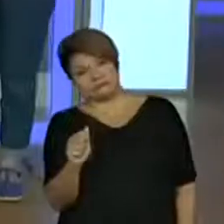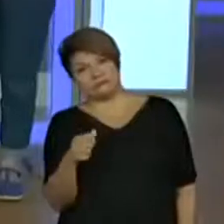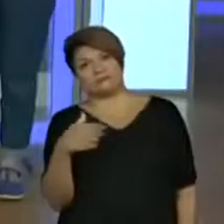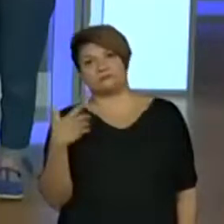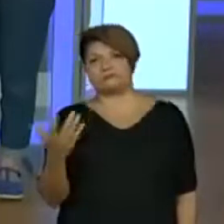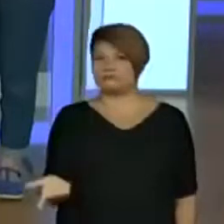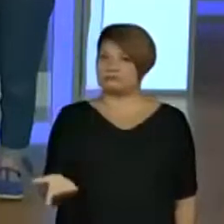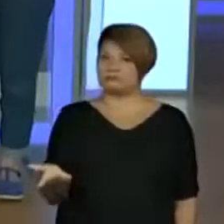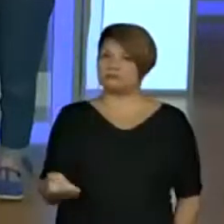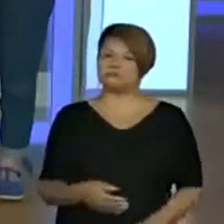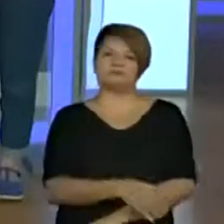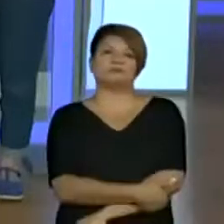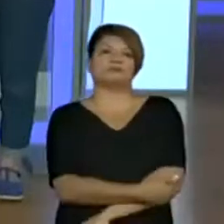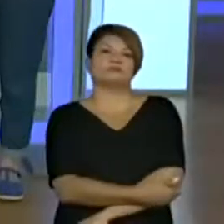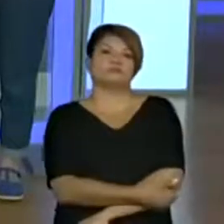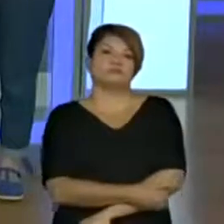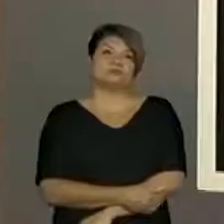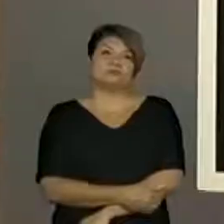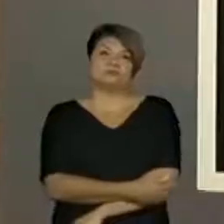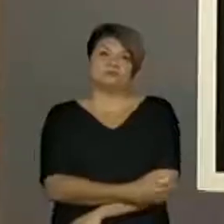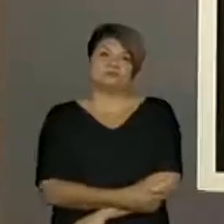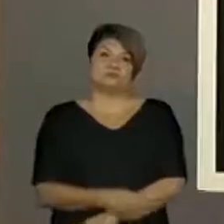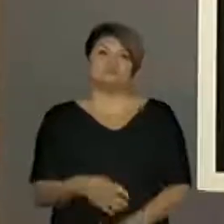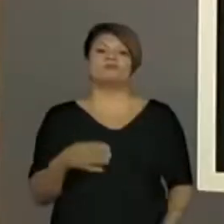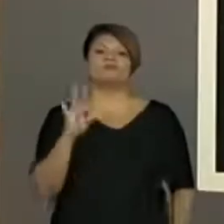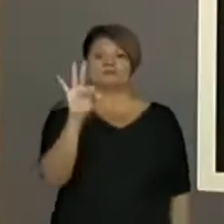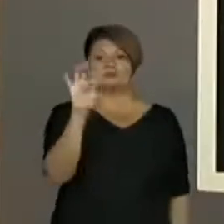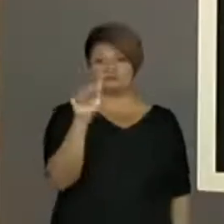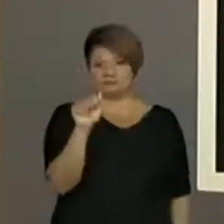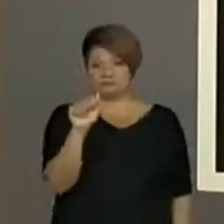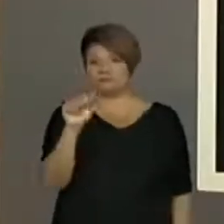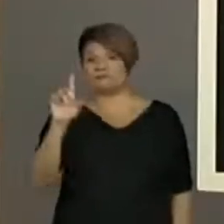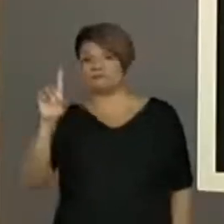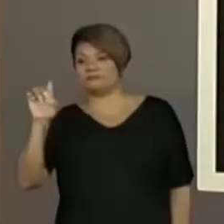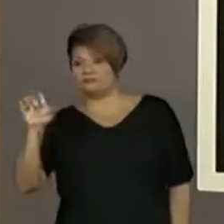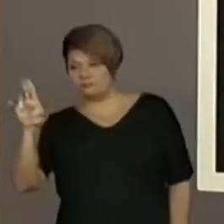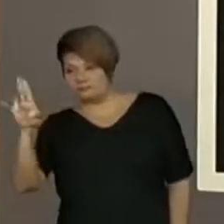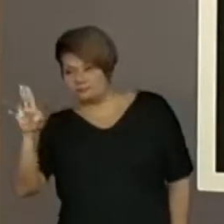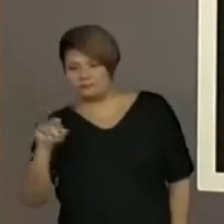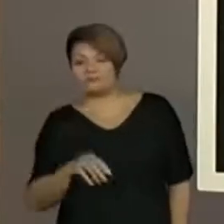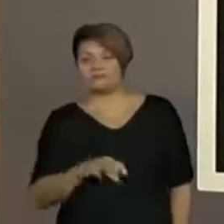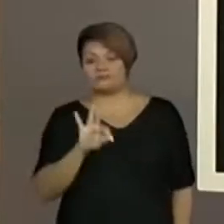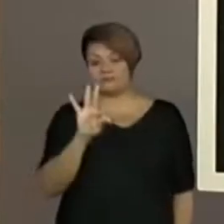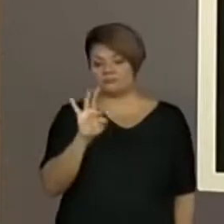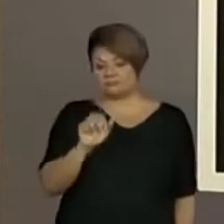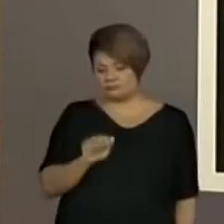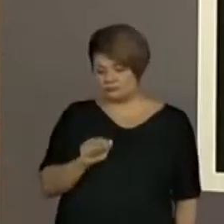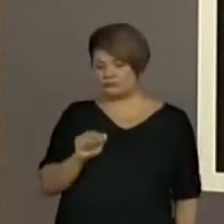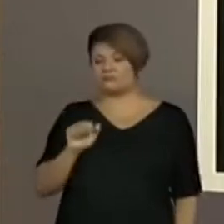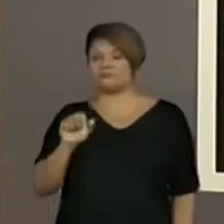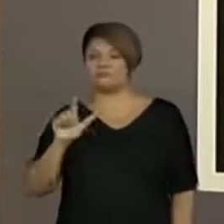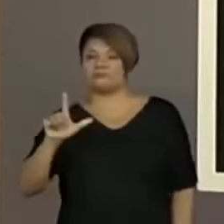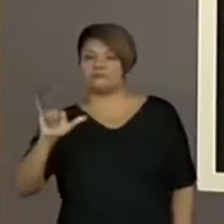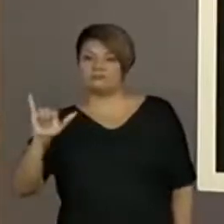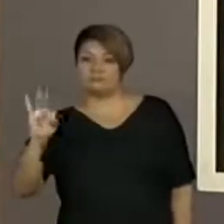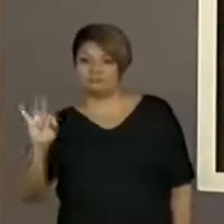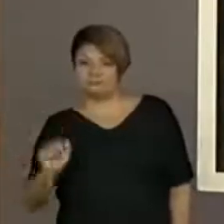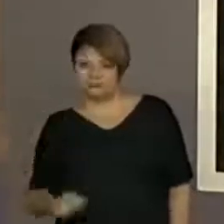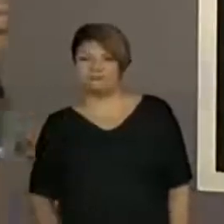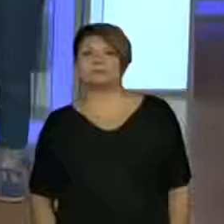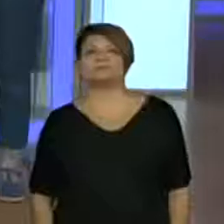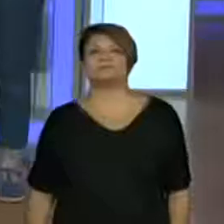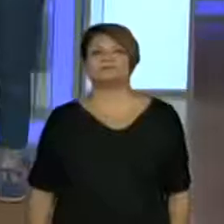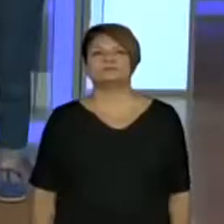Thalita, Tadeu. É. Ah, lá. Eu vou trazendo a referência de um nome que eu acabei de pensar para escrever.